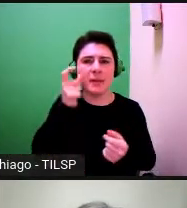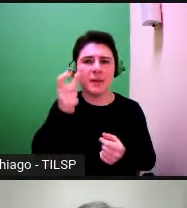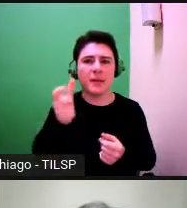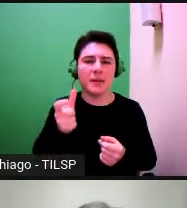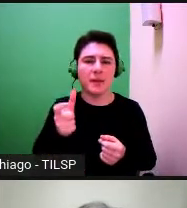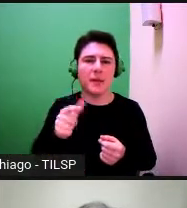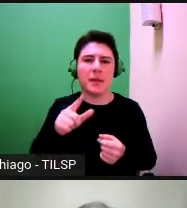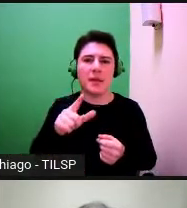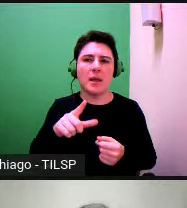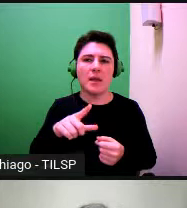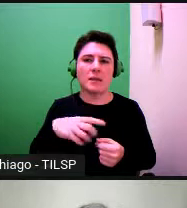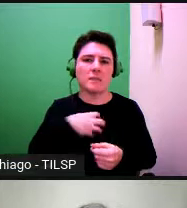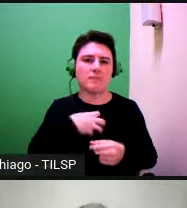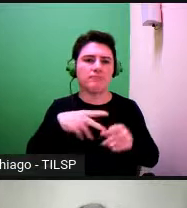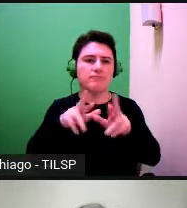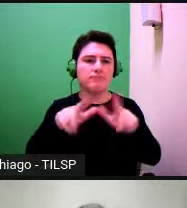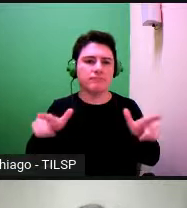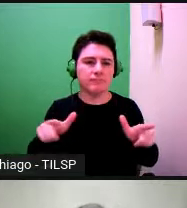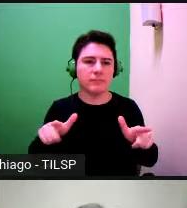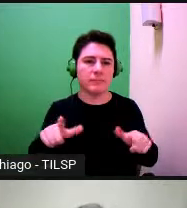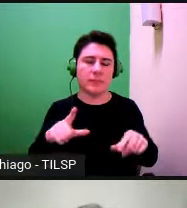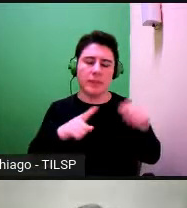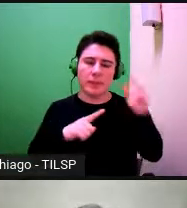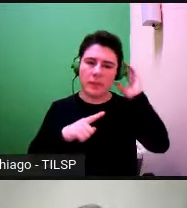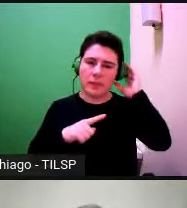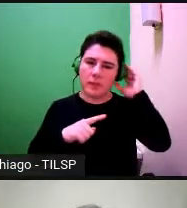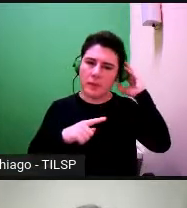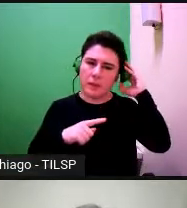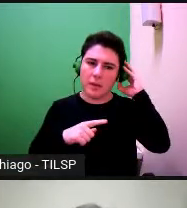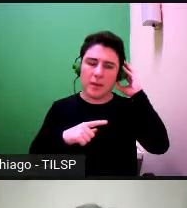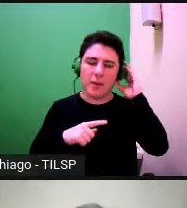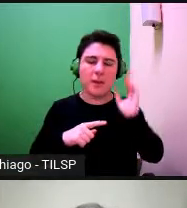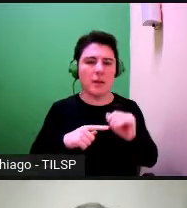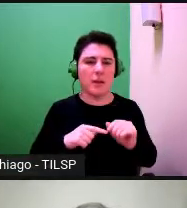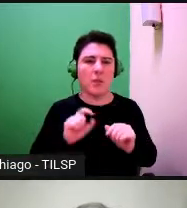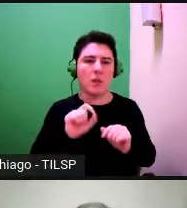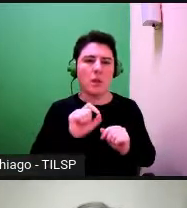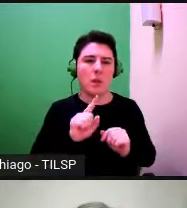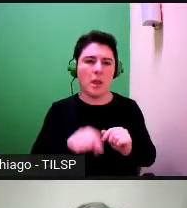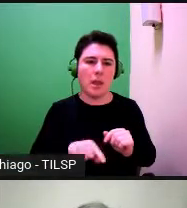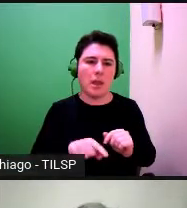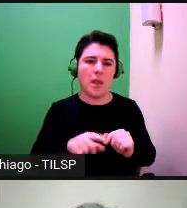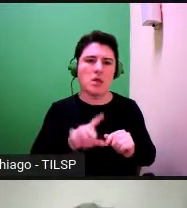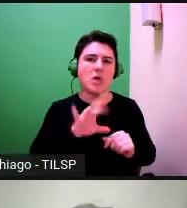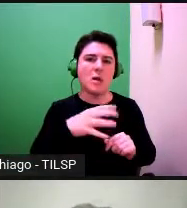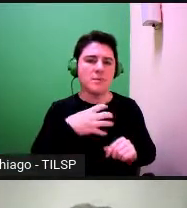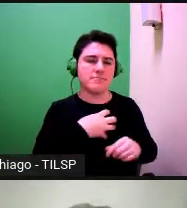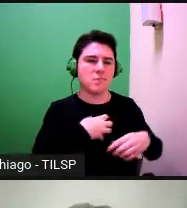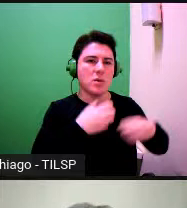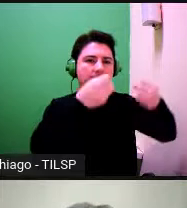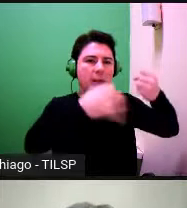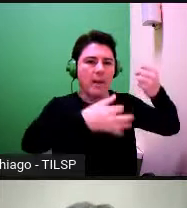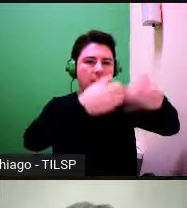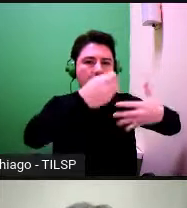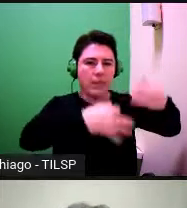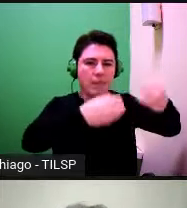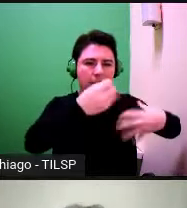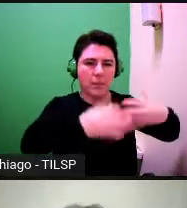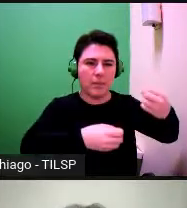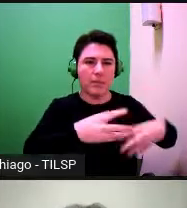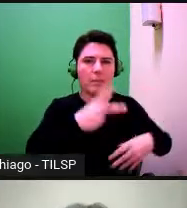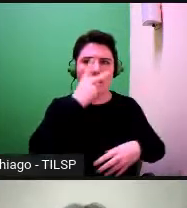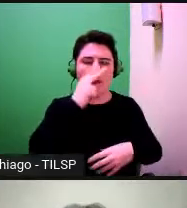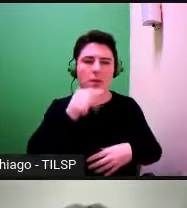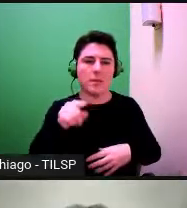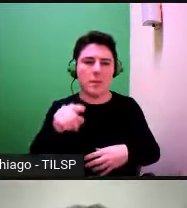distinção entre um pendor predominantemente explicativo, tendencialmente associado à